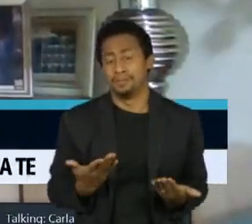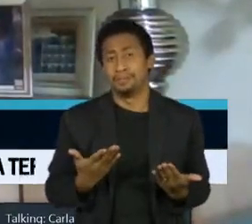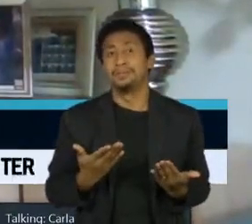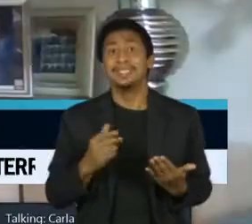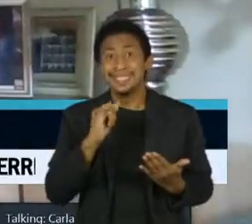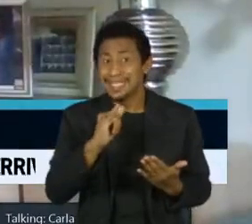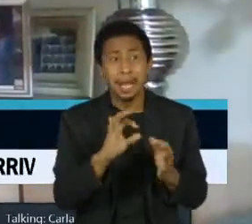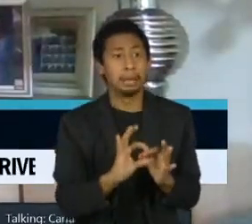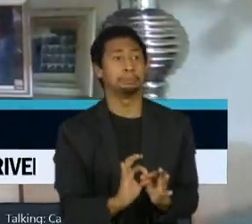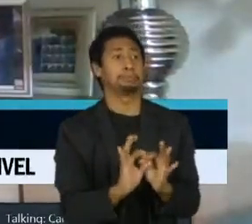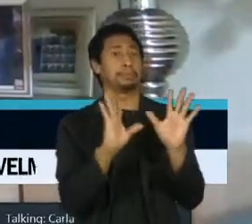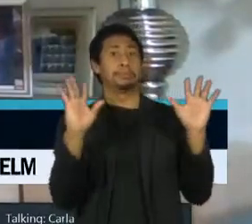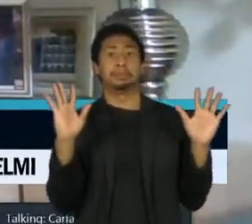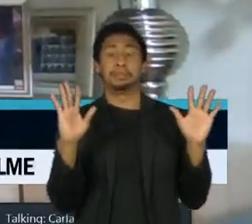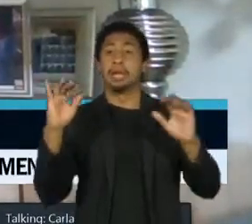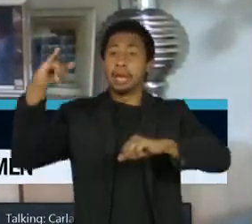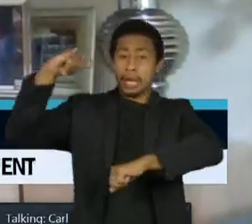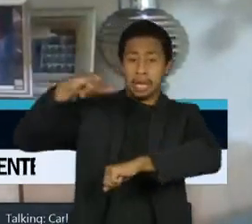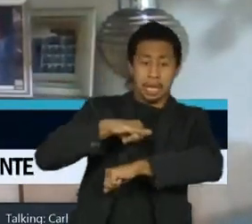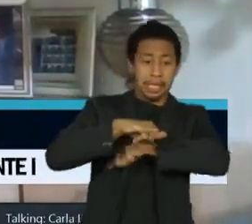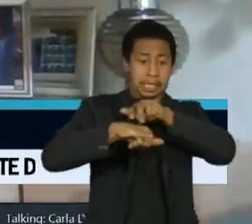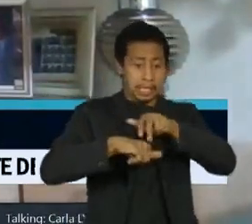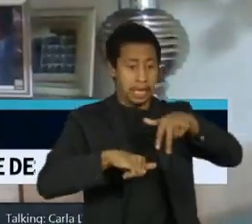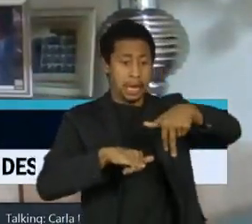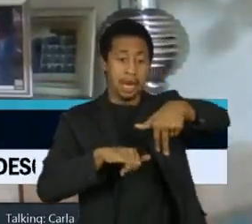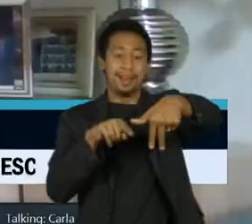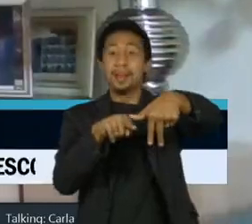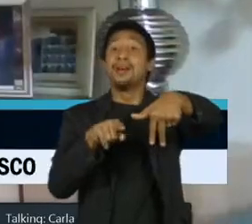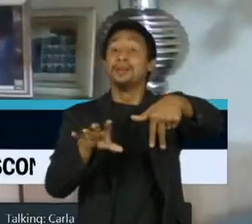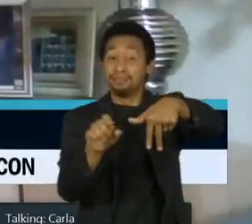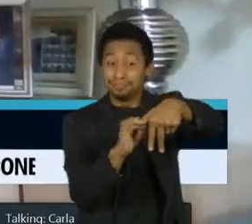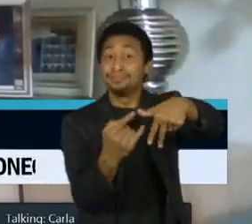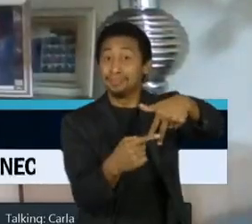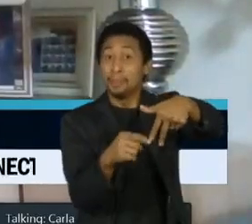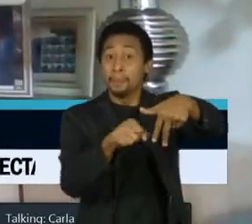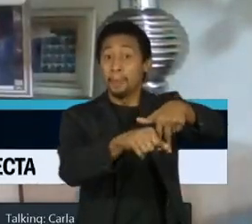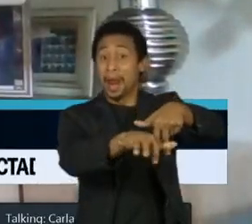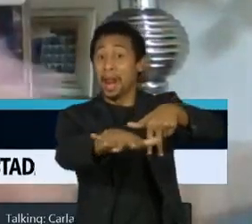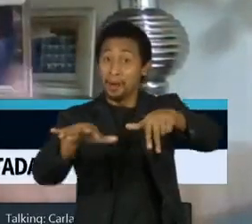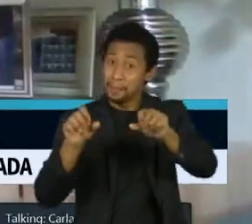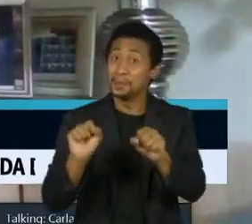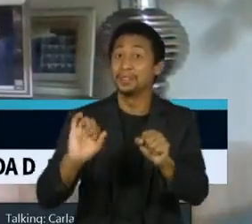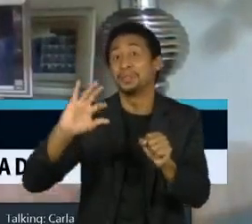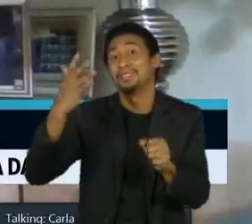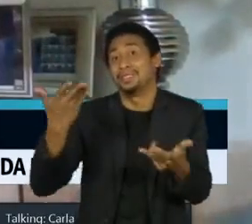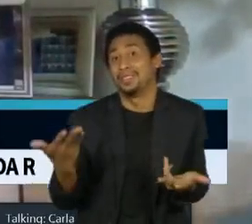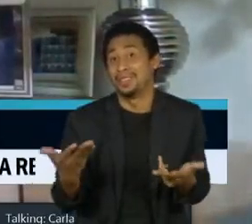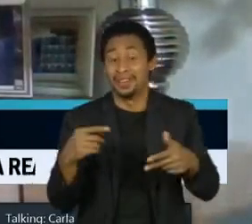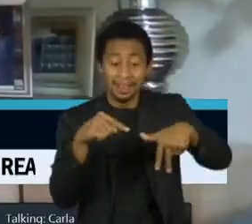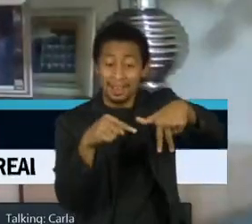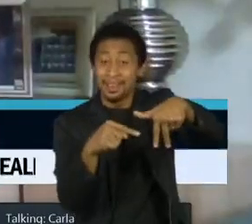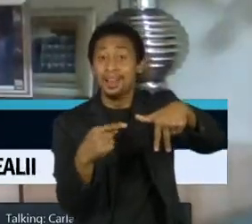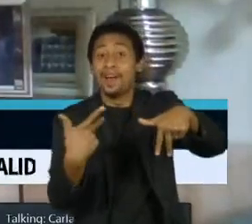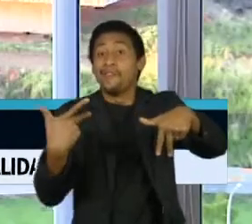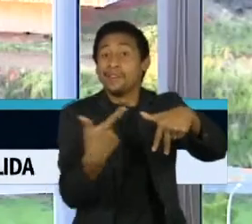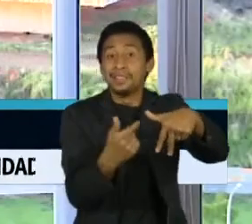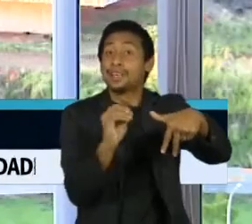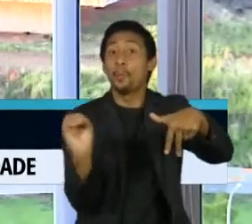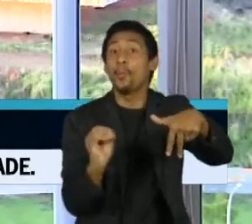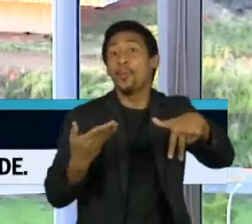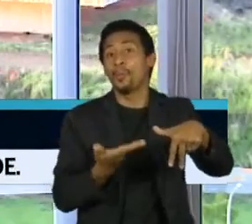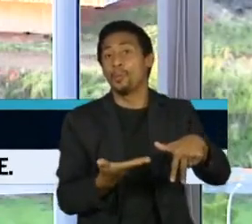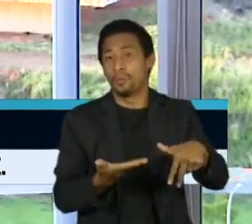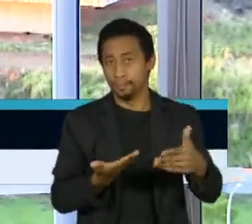dando condições de pessoas não vacinadas e que podem trazer os vírus para cá circular amplamente no nosso território.